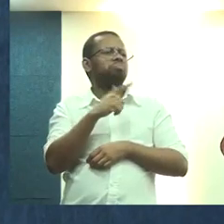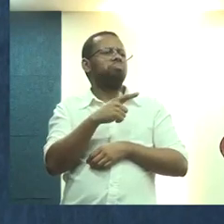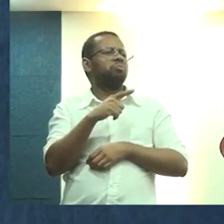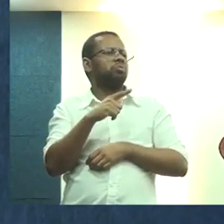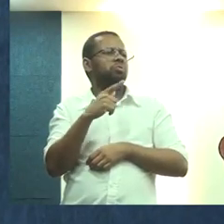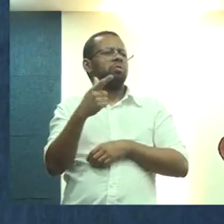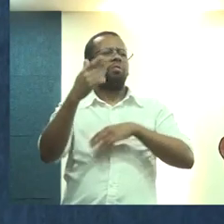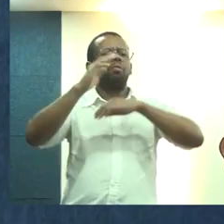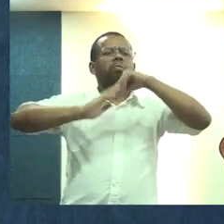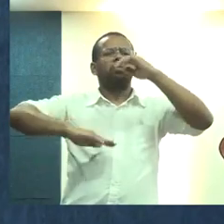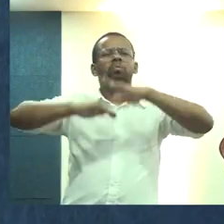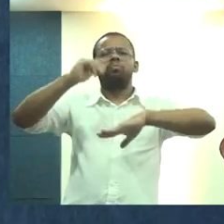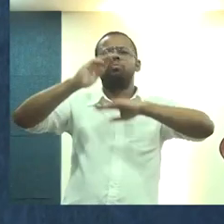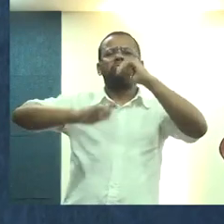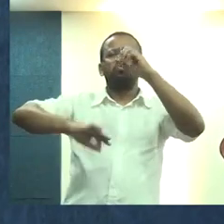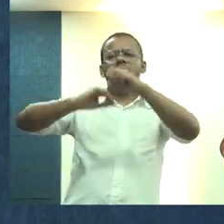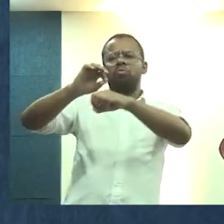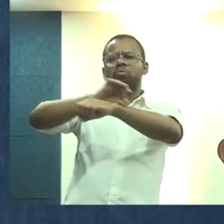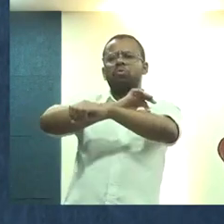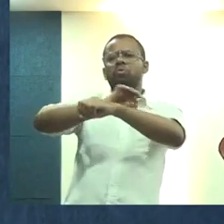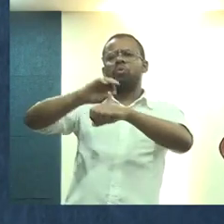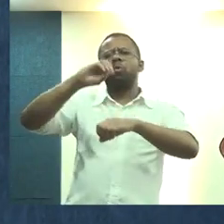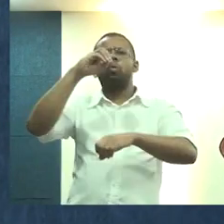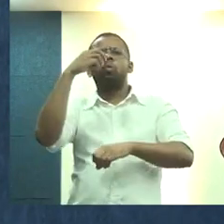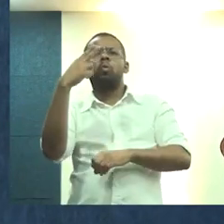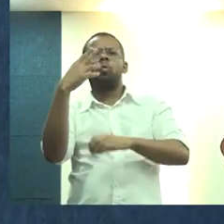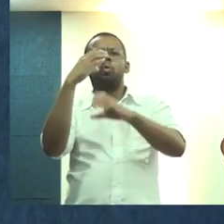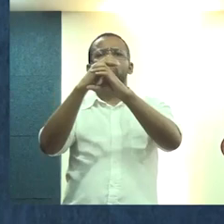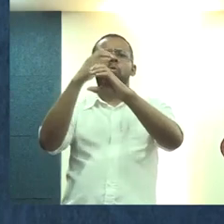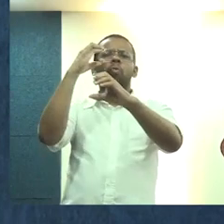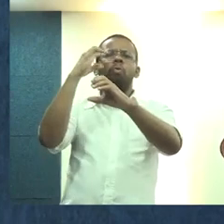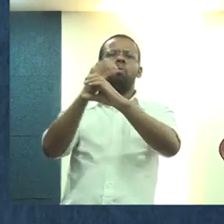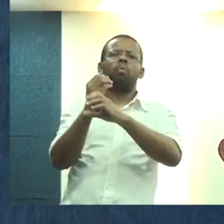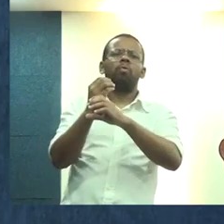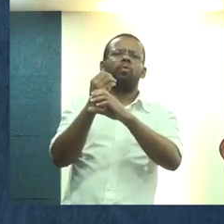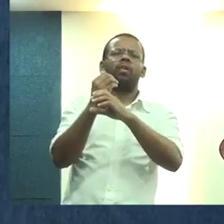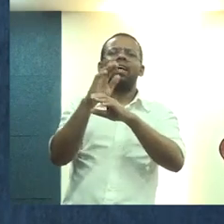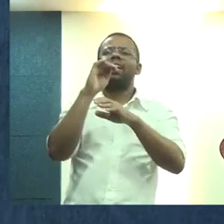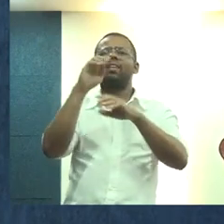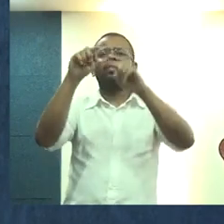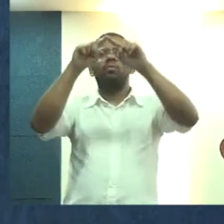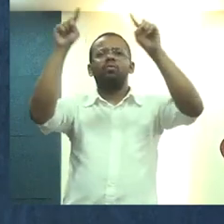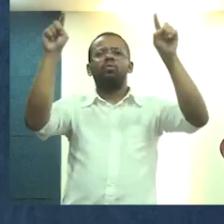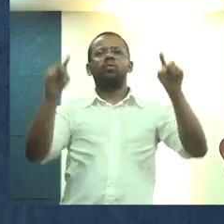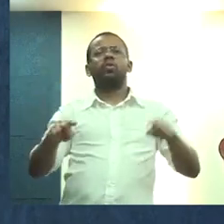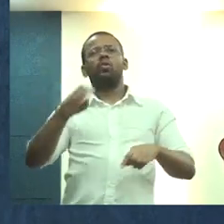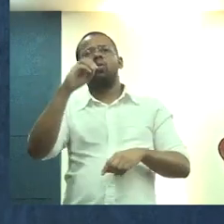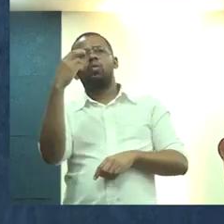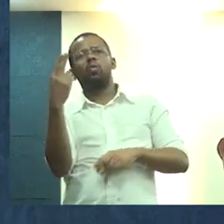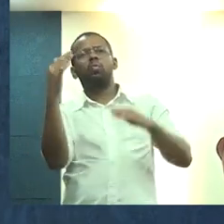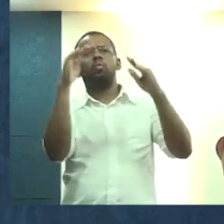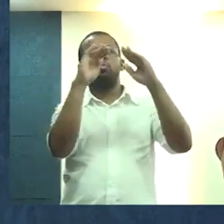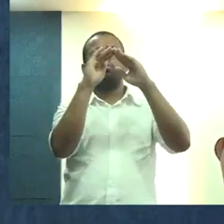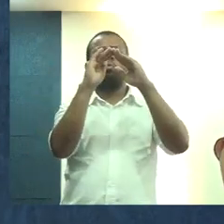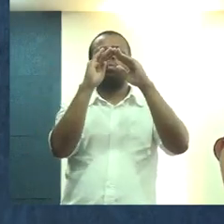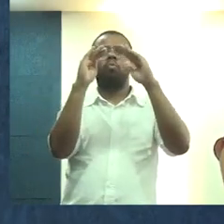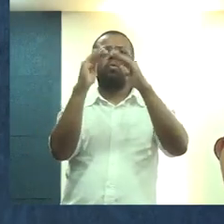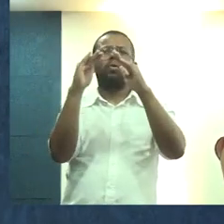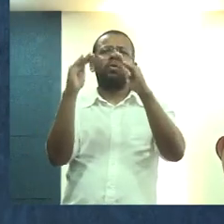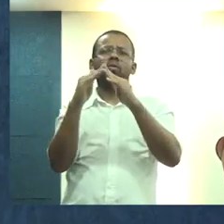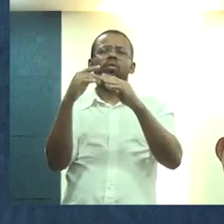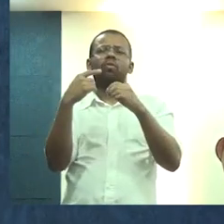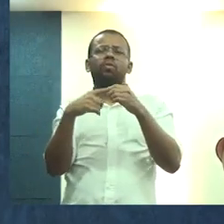tem profissional de arquitetura ou de engenharia no quadro do município, muitas vezes, morador do município.